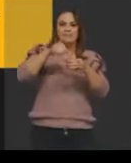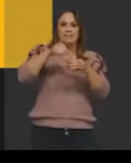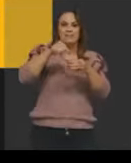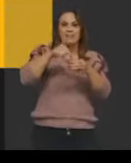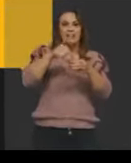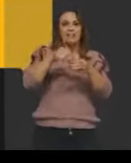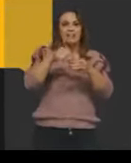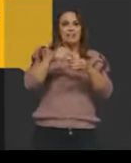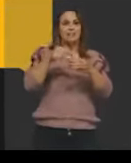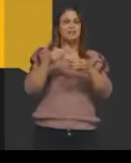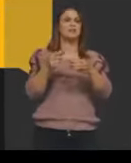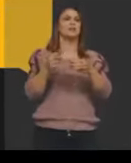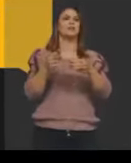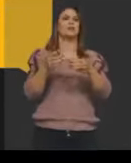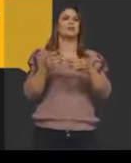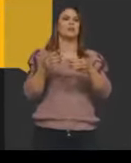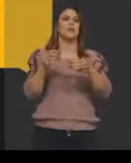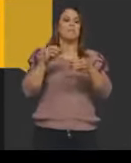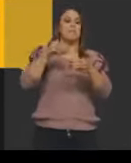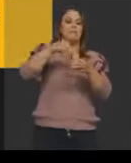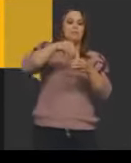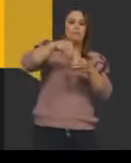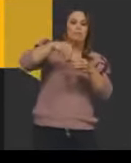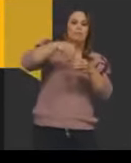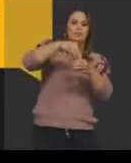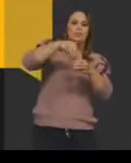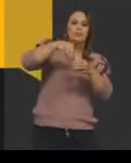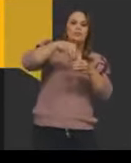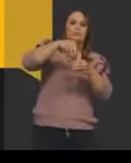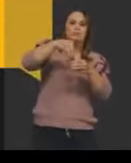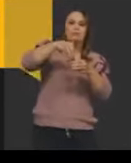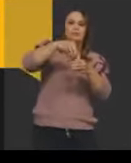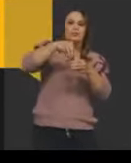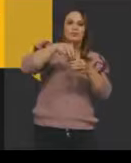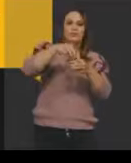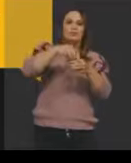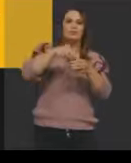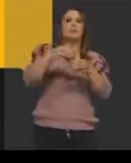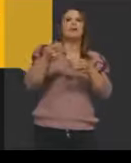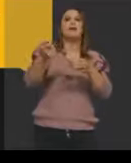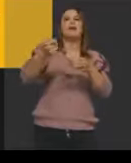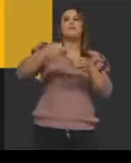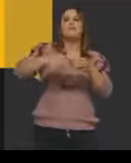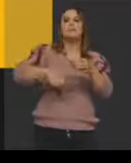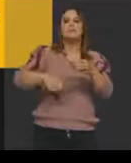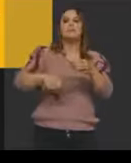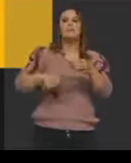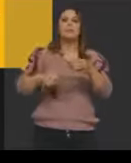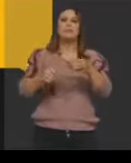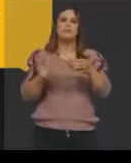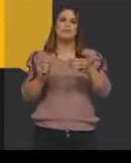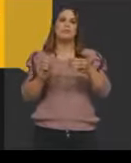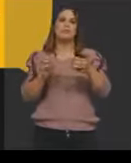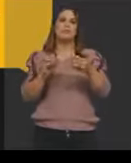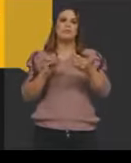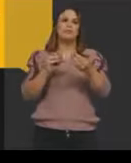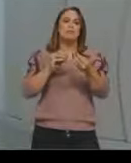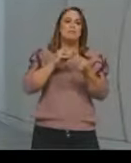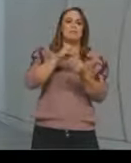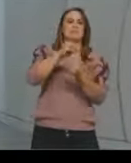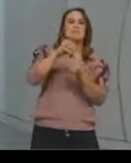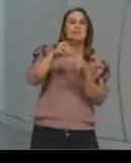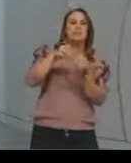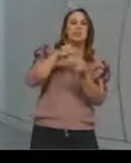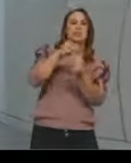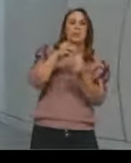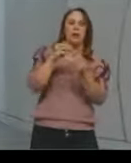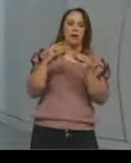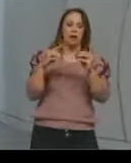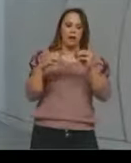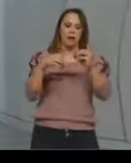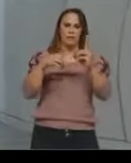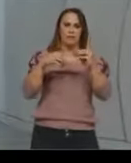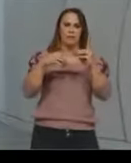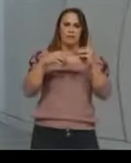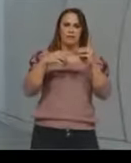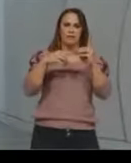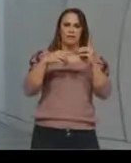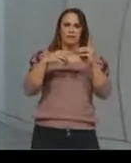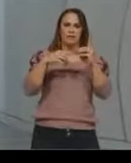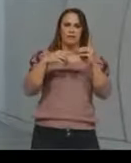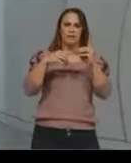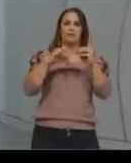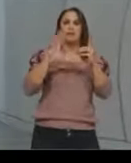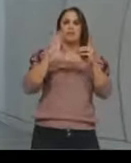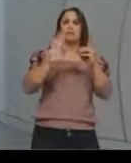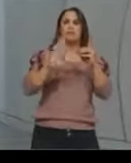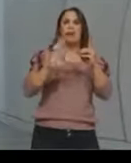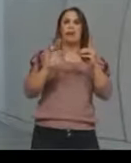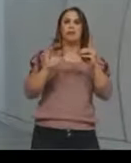no gel de agarose, pode interagir com a molécula, diminuindo essa carga negativa, ou até